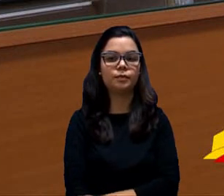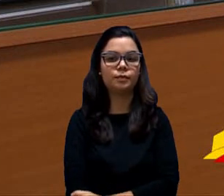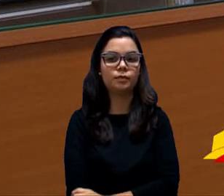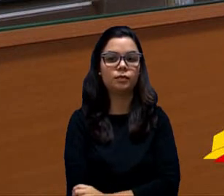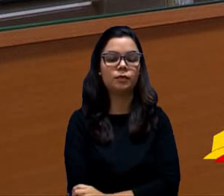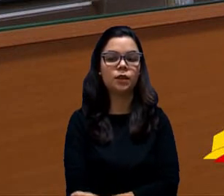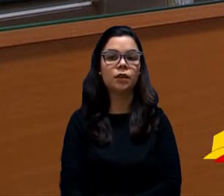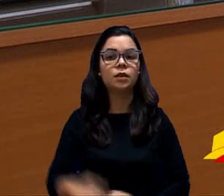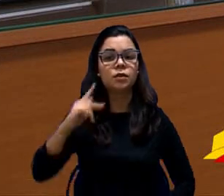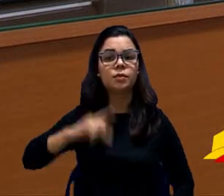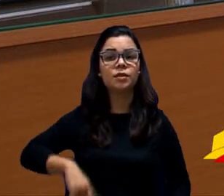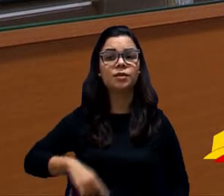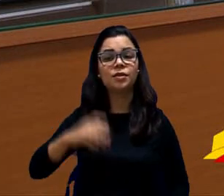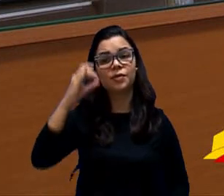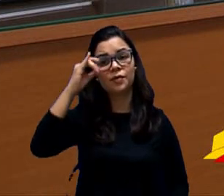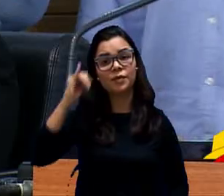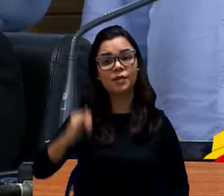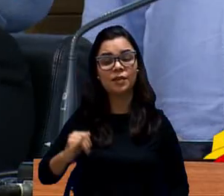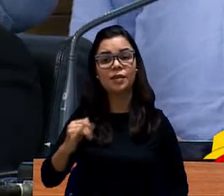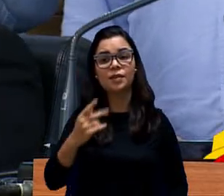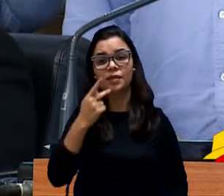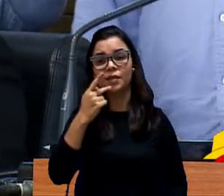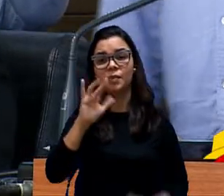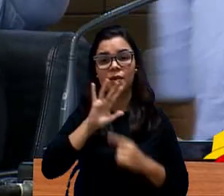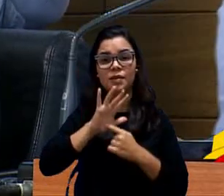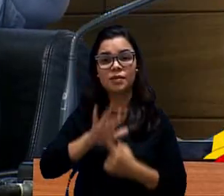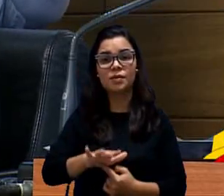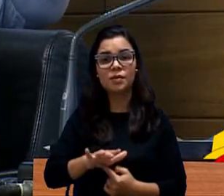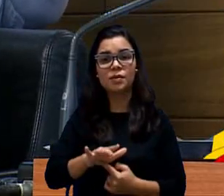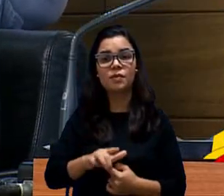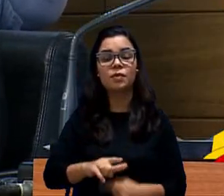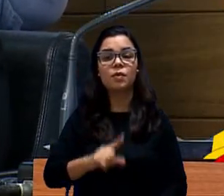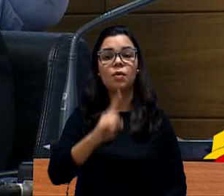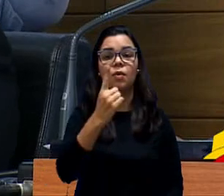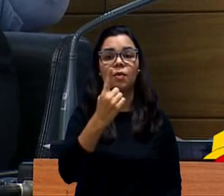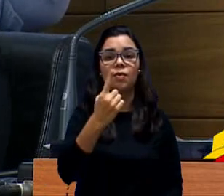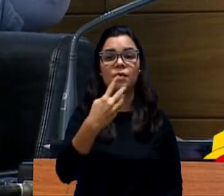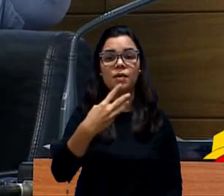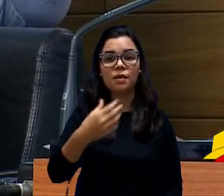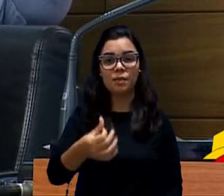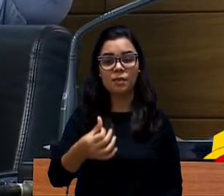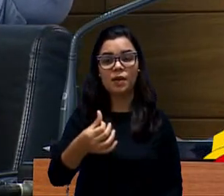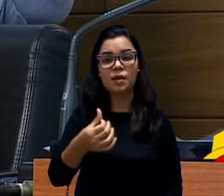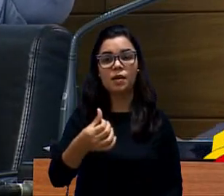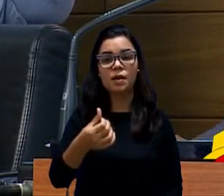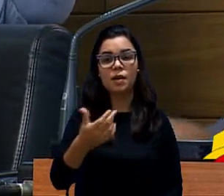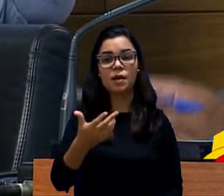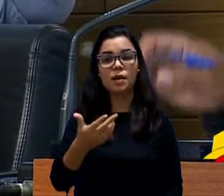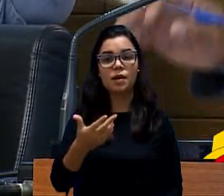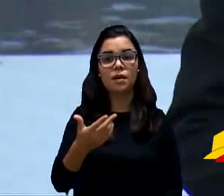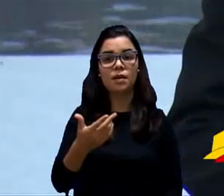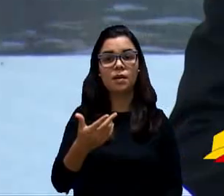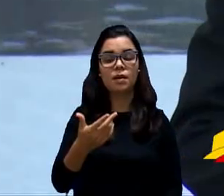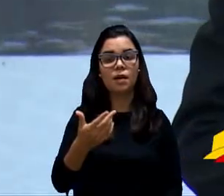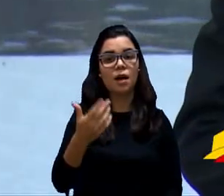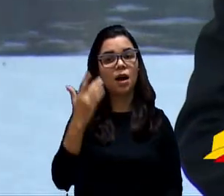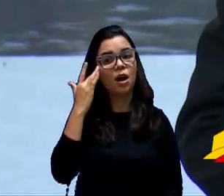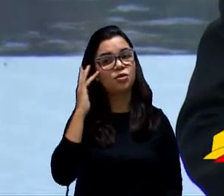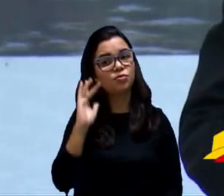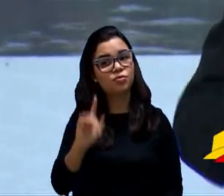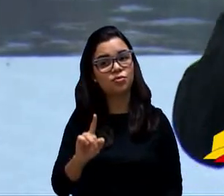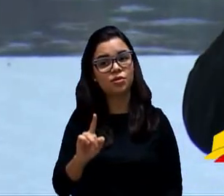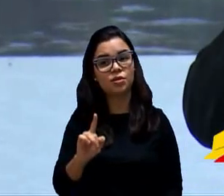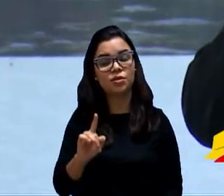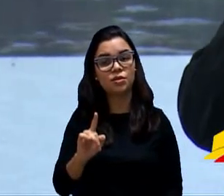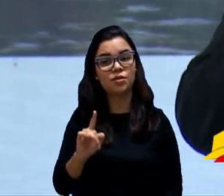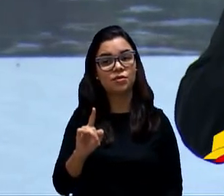Senhor presidente... Yara, Vossa Excelência apresentou uma emenda, mas foi no 136. Senhor presidente... Acho que Vossa Excelência apresentou...